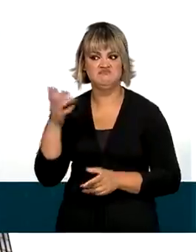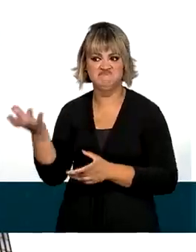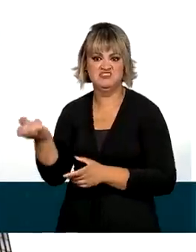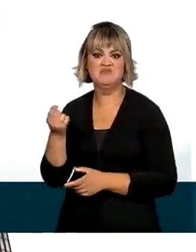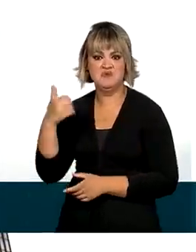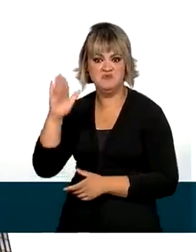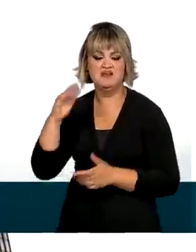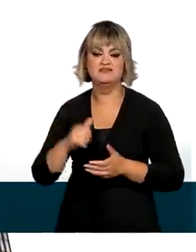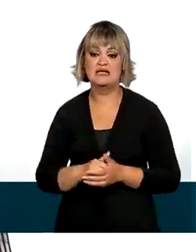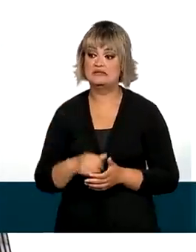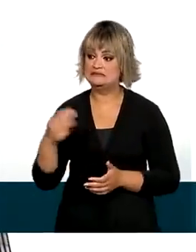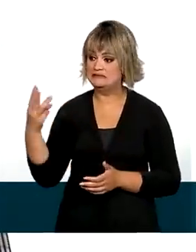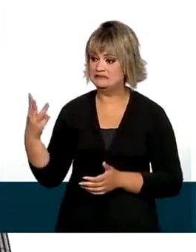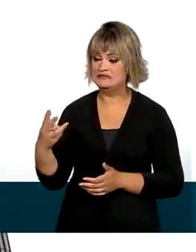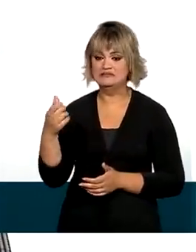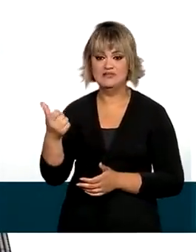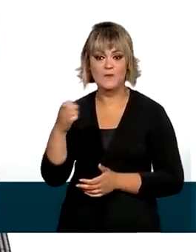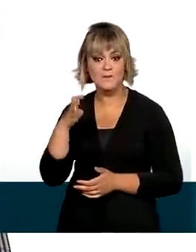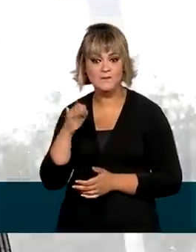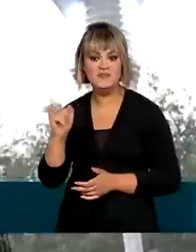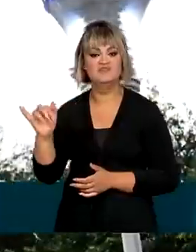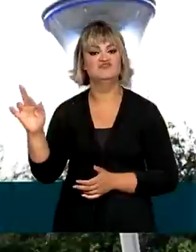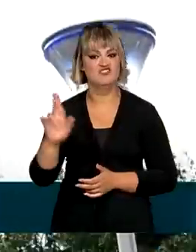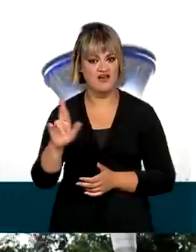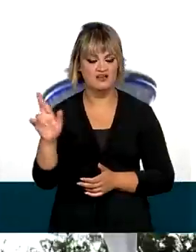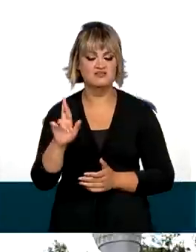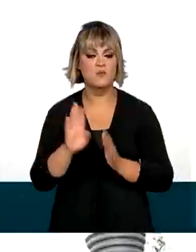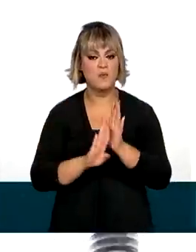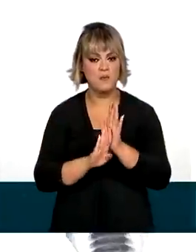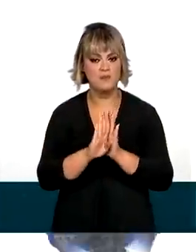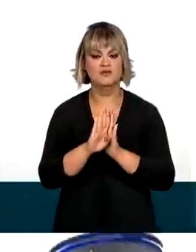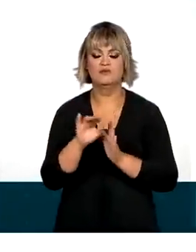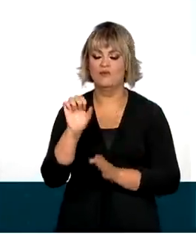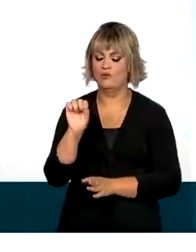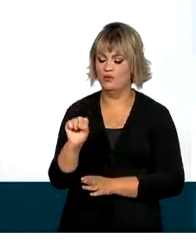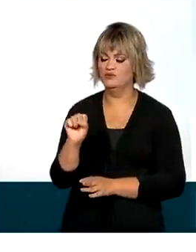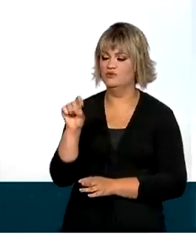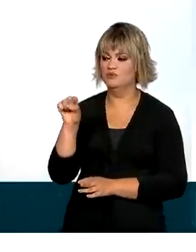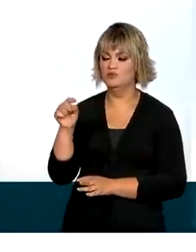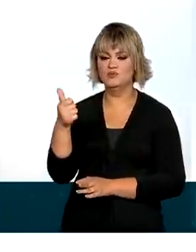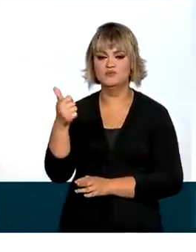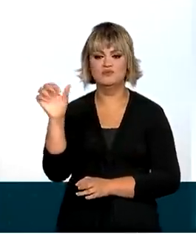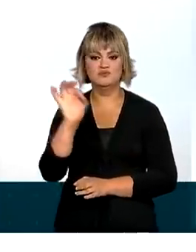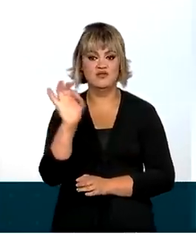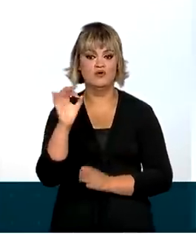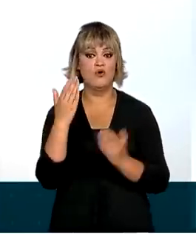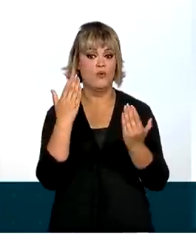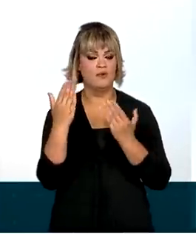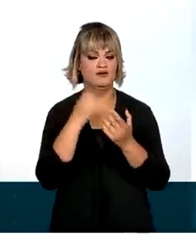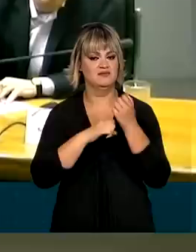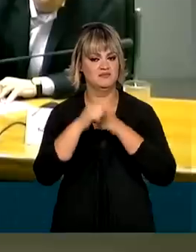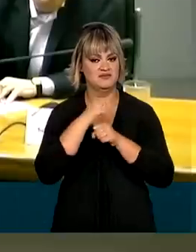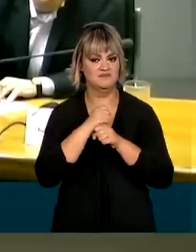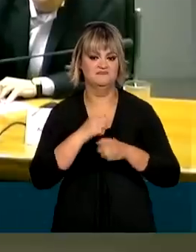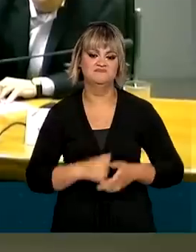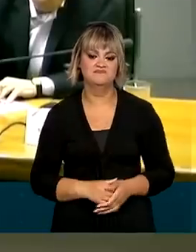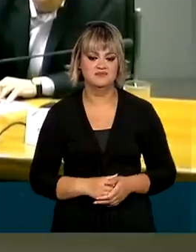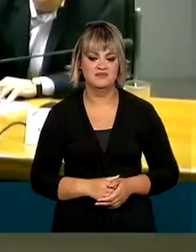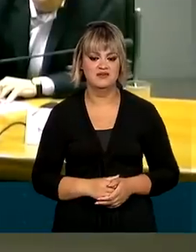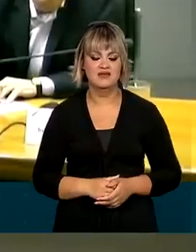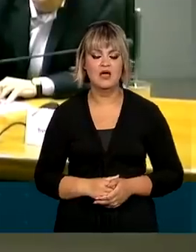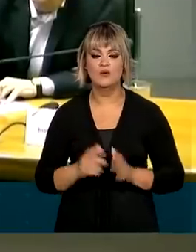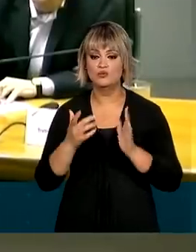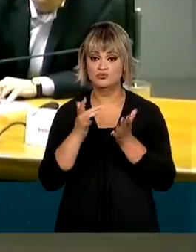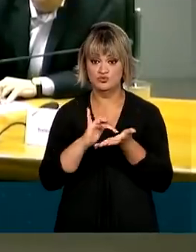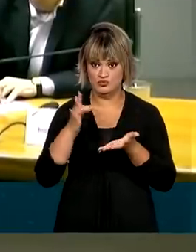outubro chegou a quase 31 bilhões de reais, um aumento de 8,1% na comparação com outubro do ano passado. Segundo